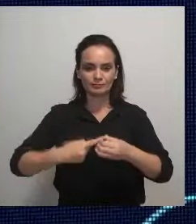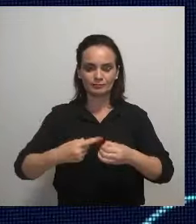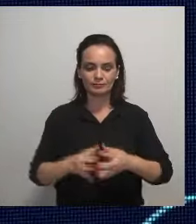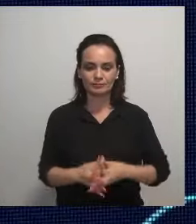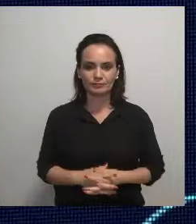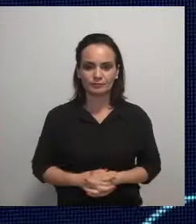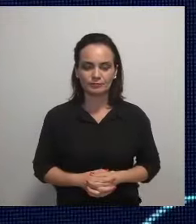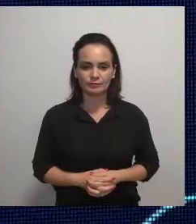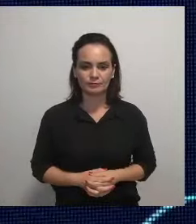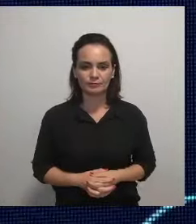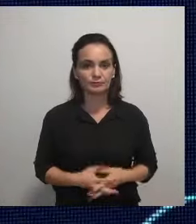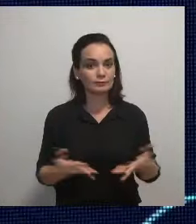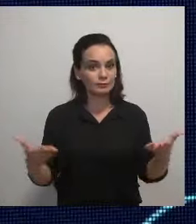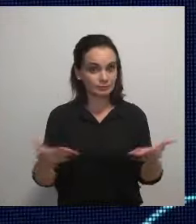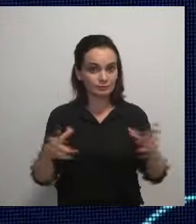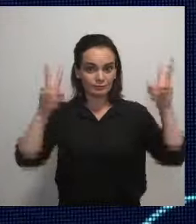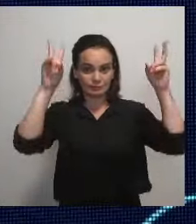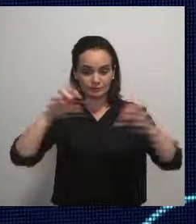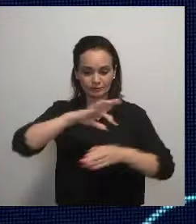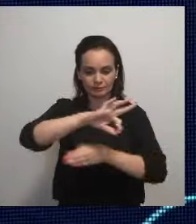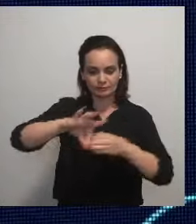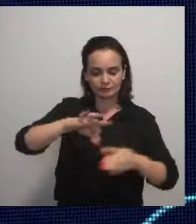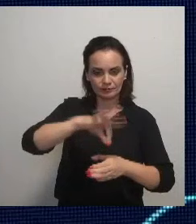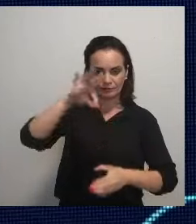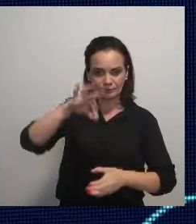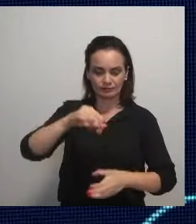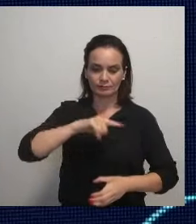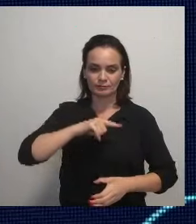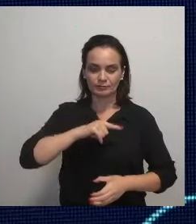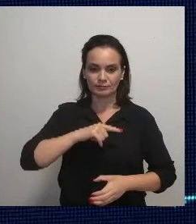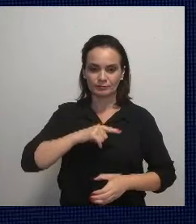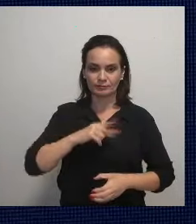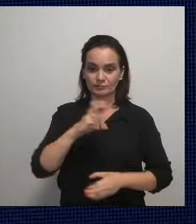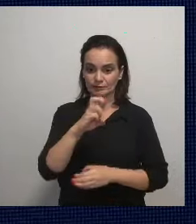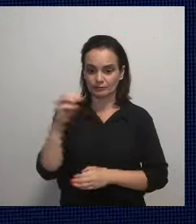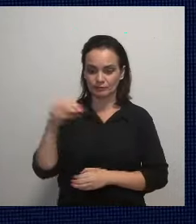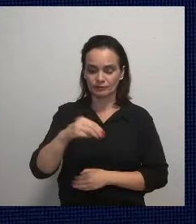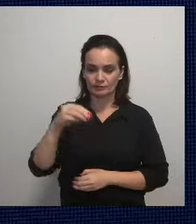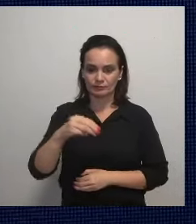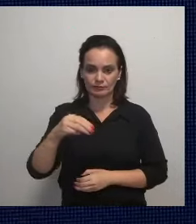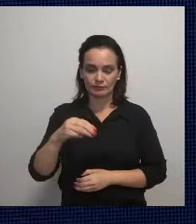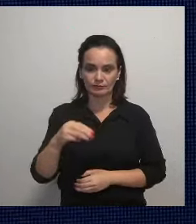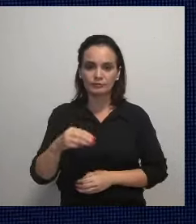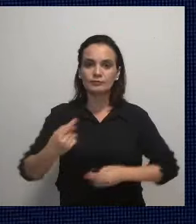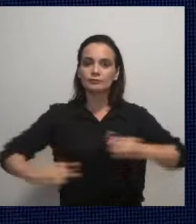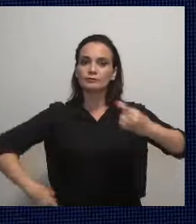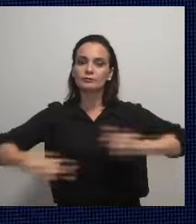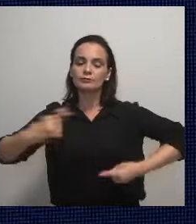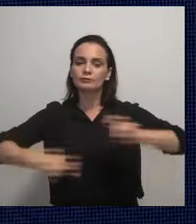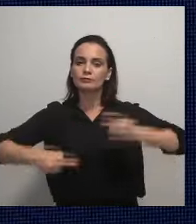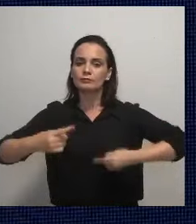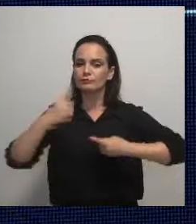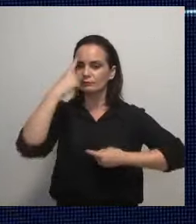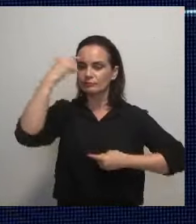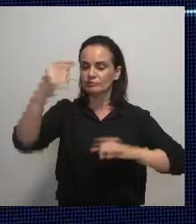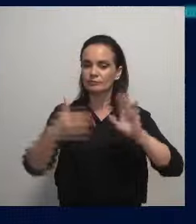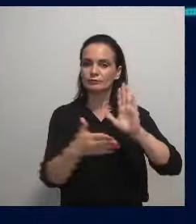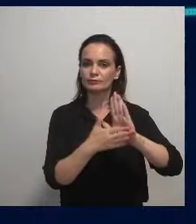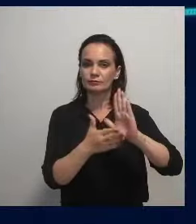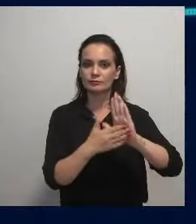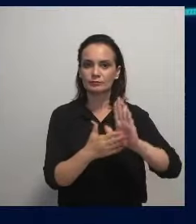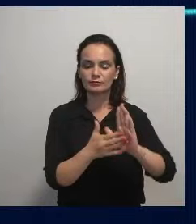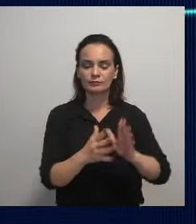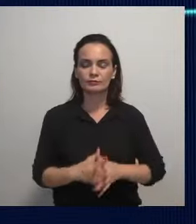Vamos então para mais um tema que será sorteado aqui, terão os mesmos 5 minutos para poder debater as ideias e as propostas.